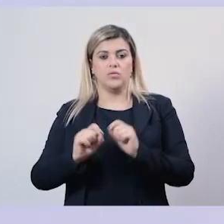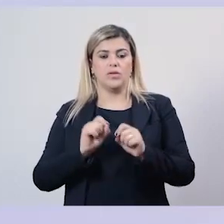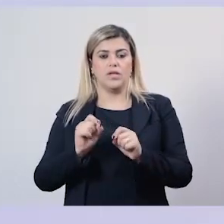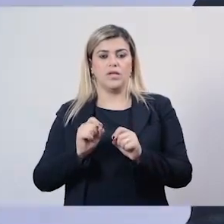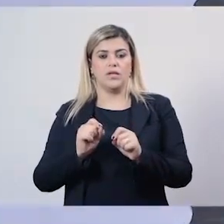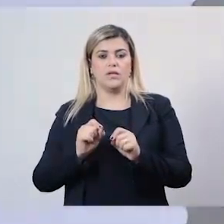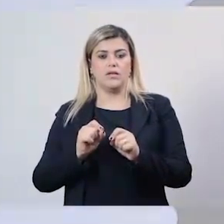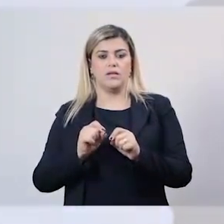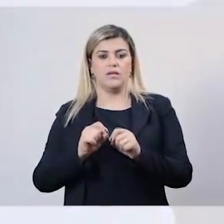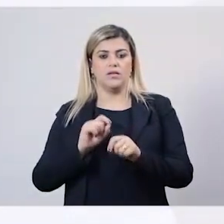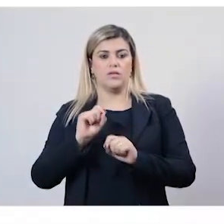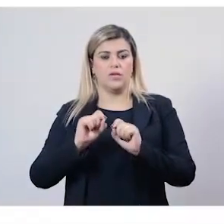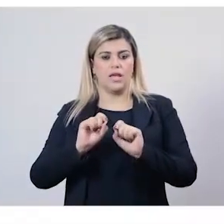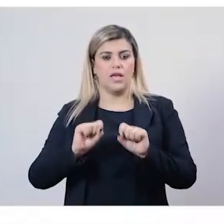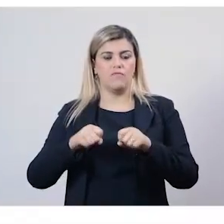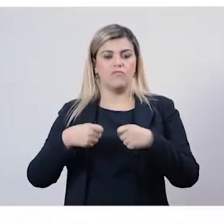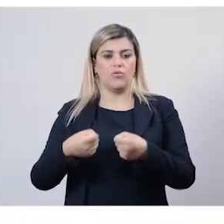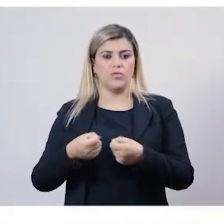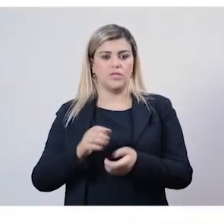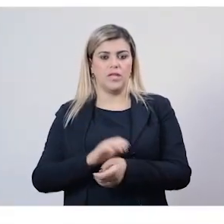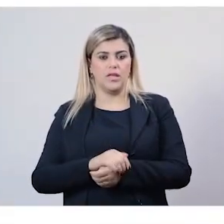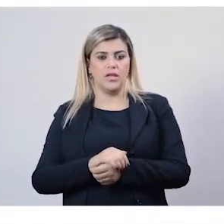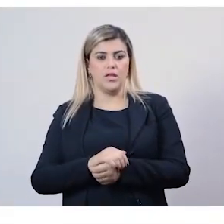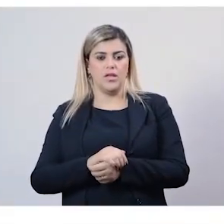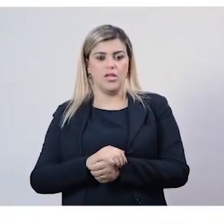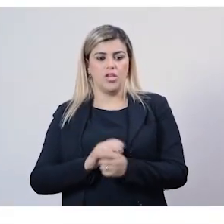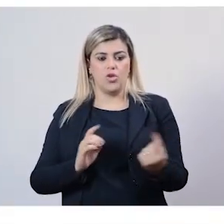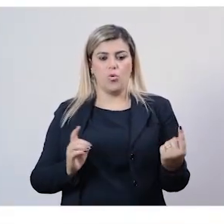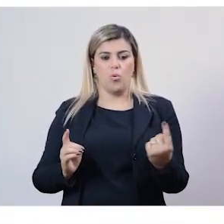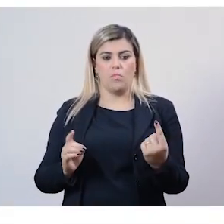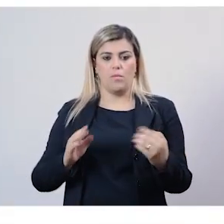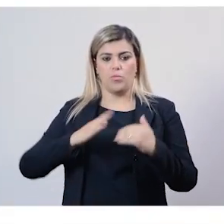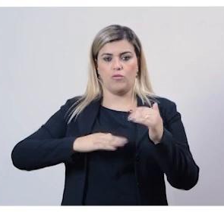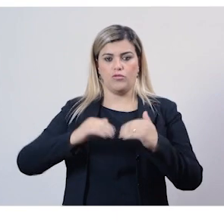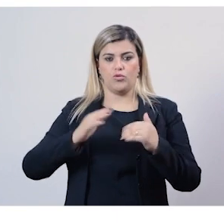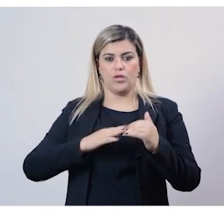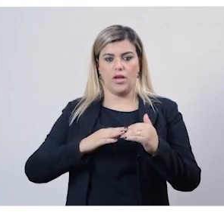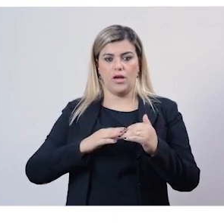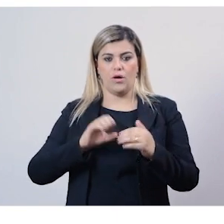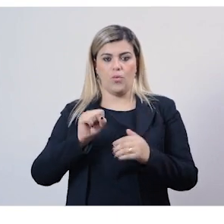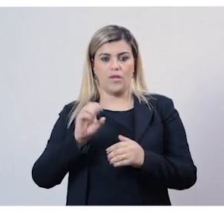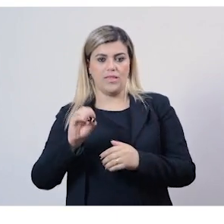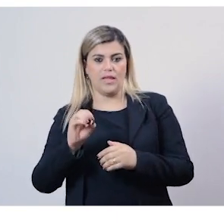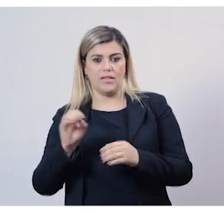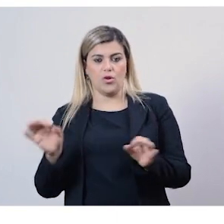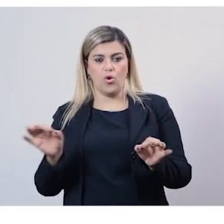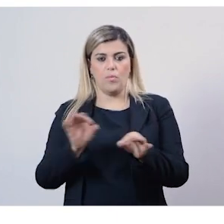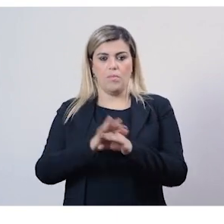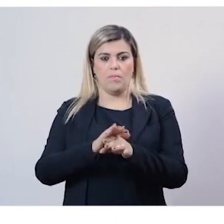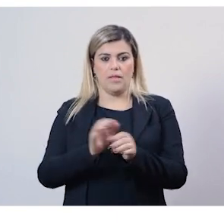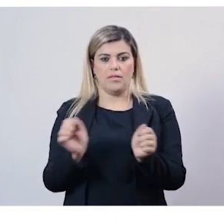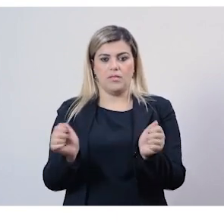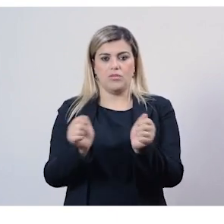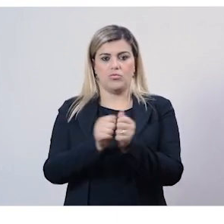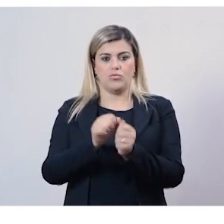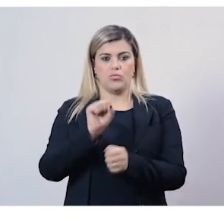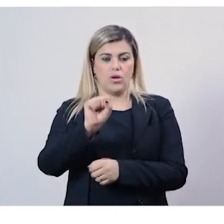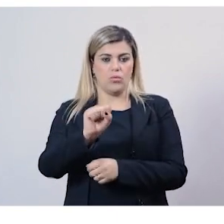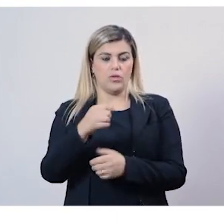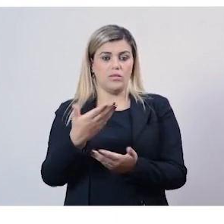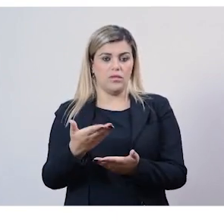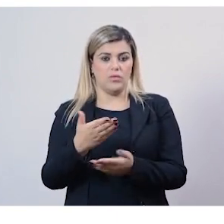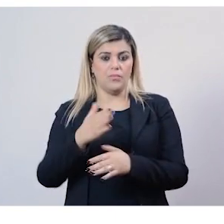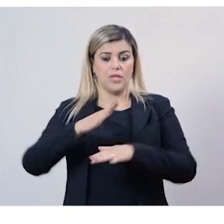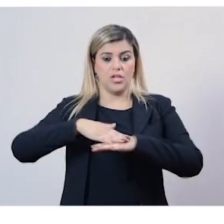reforçam. Uma complementa a outra. É, sim. A 80 complementa a 8. E aí ela ratifica toda essa questão de autonomia